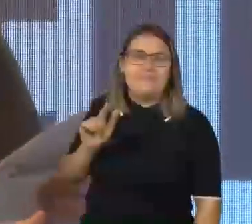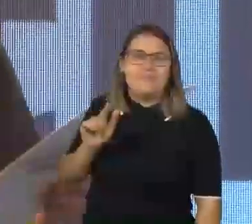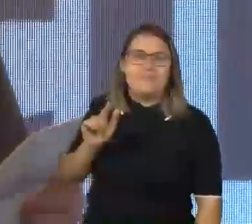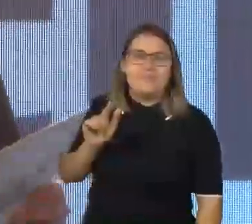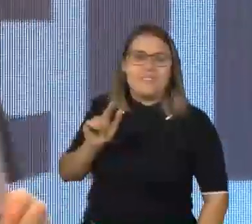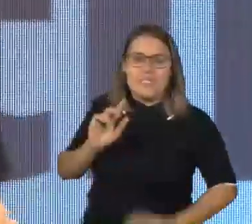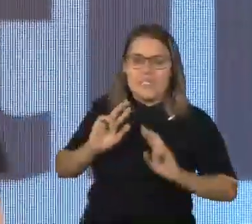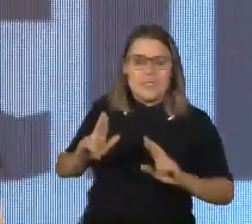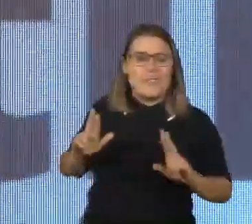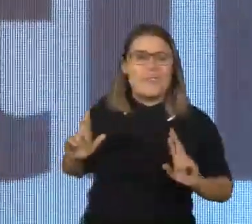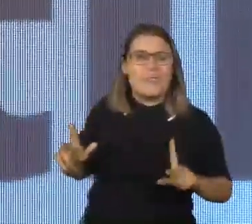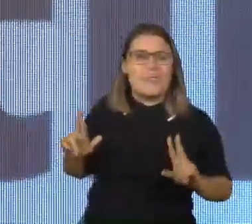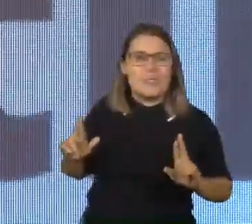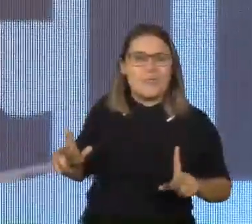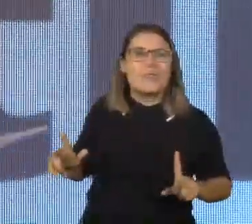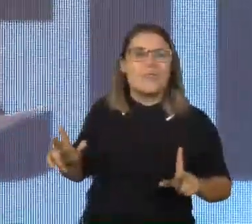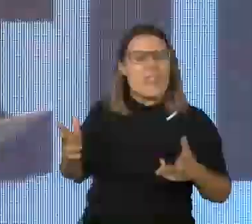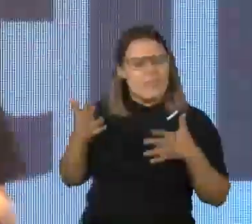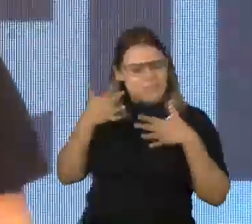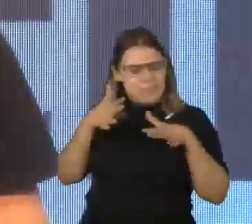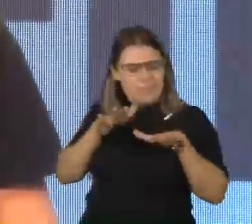evento de inclusão do ano.